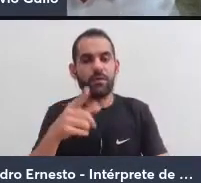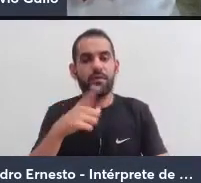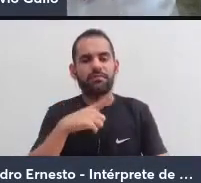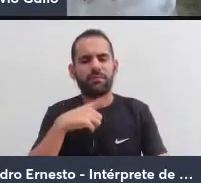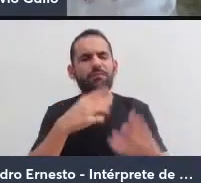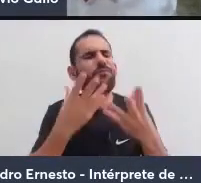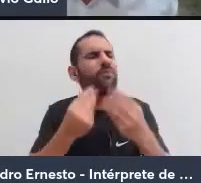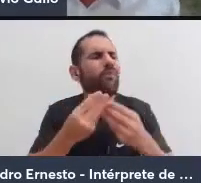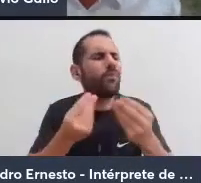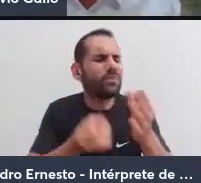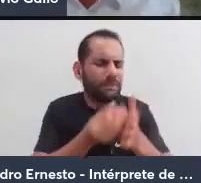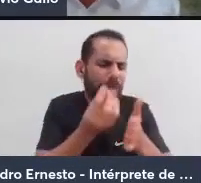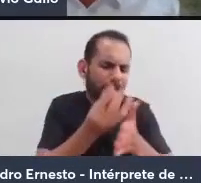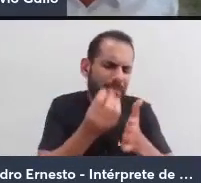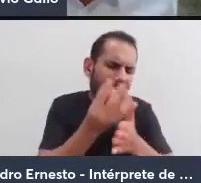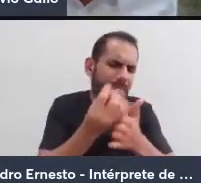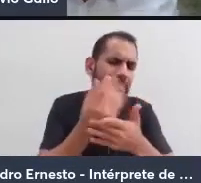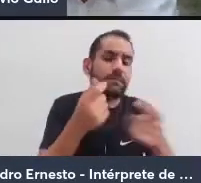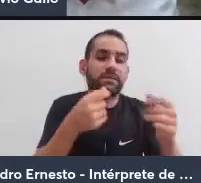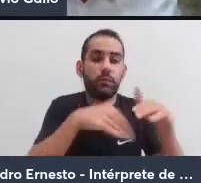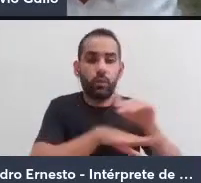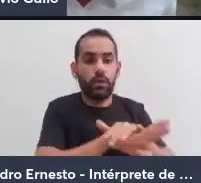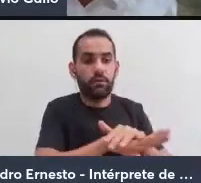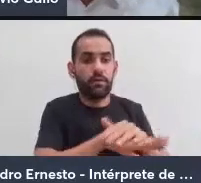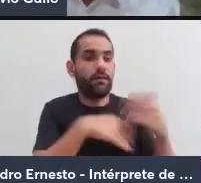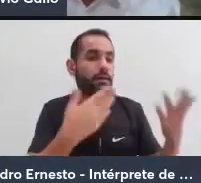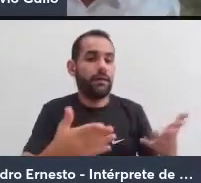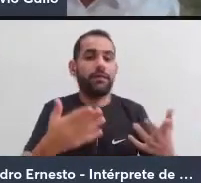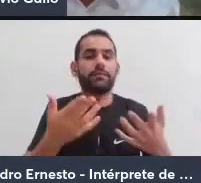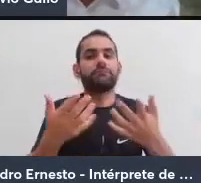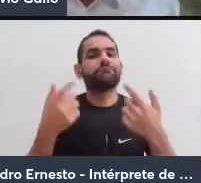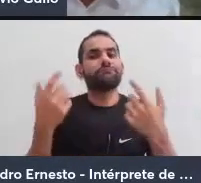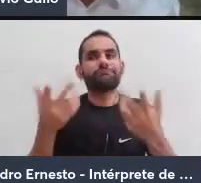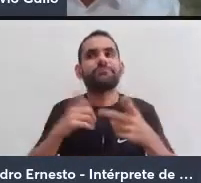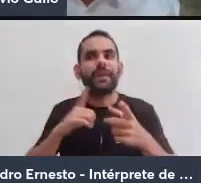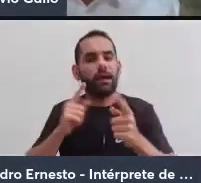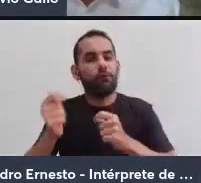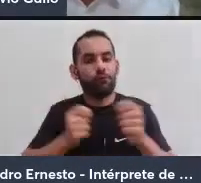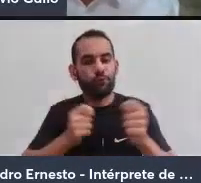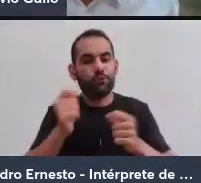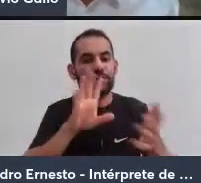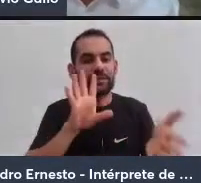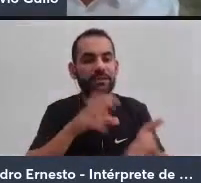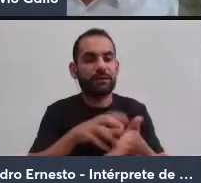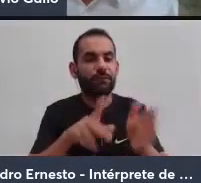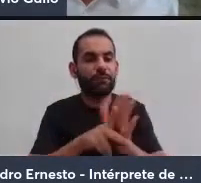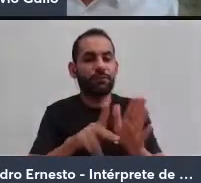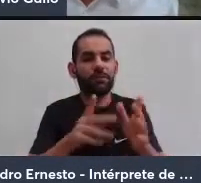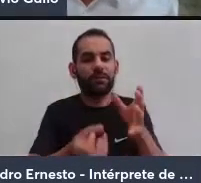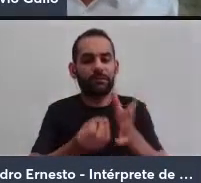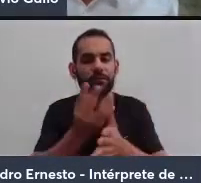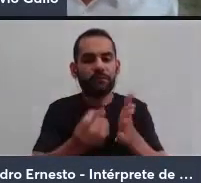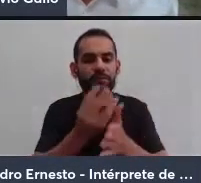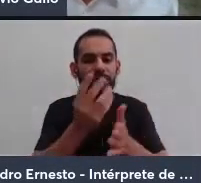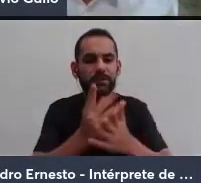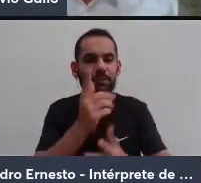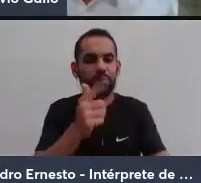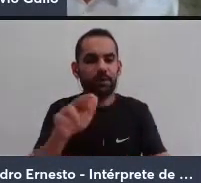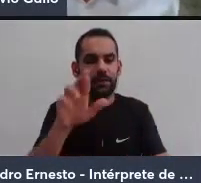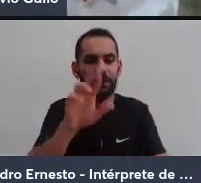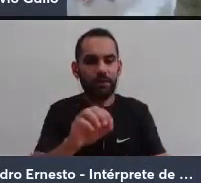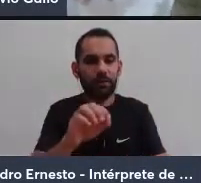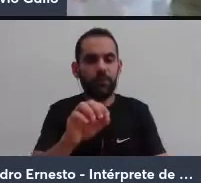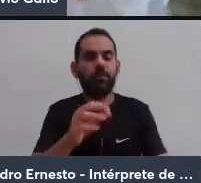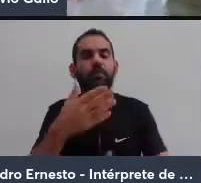de produção que precisariam ser estocados, e isso ensejaria um controle central dessa produção de grãos e desse estoque de